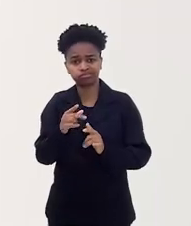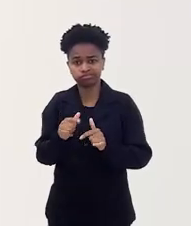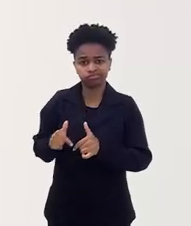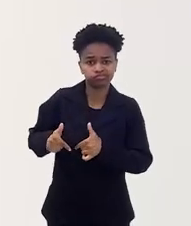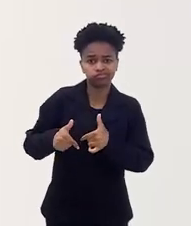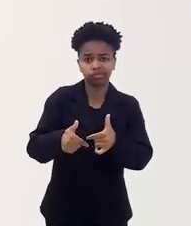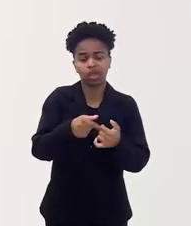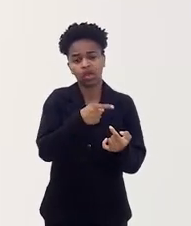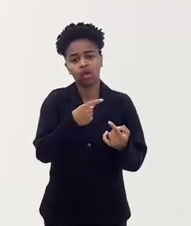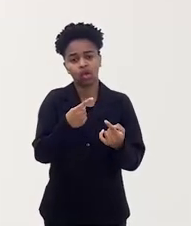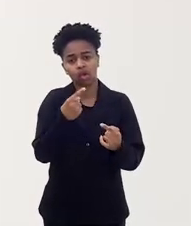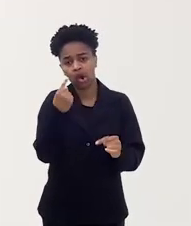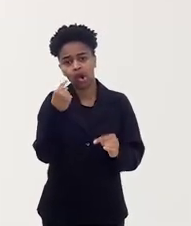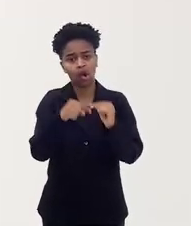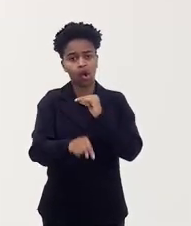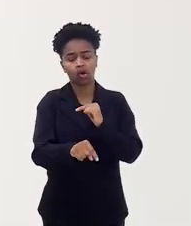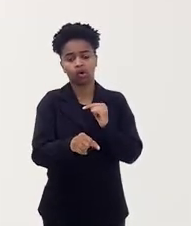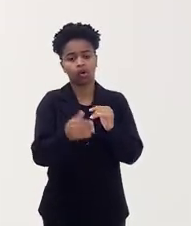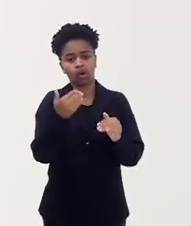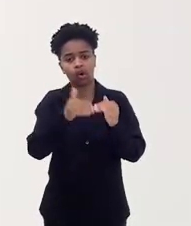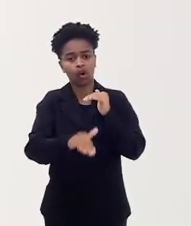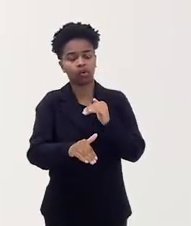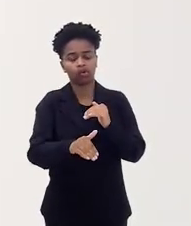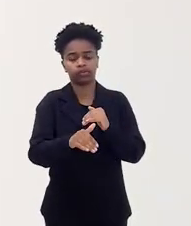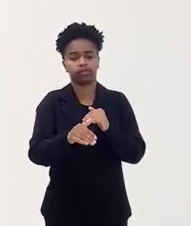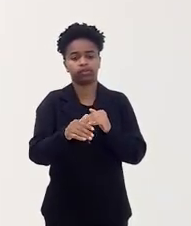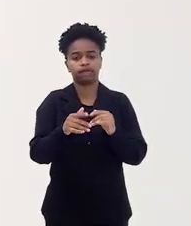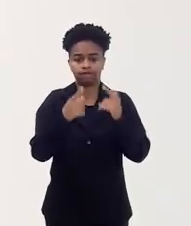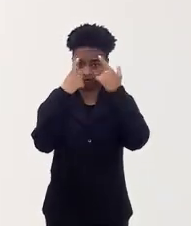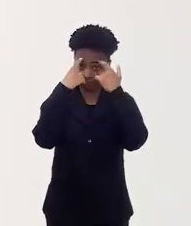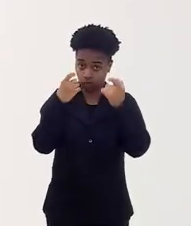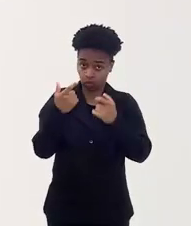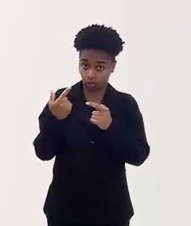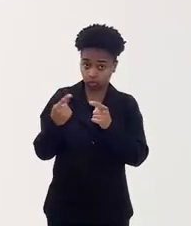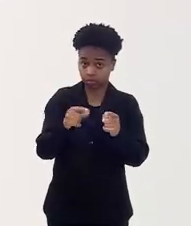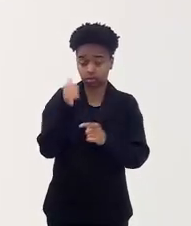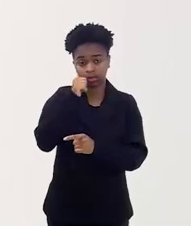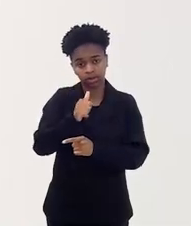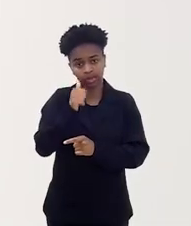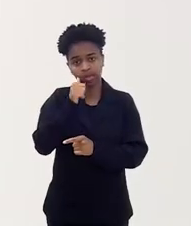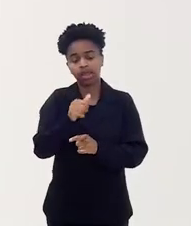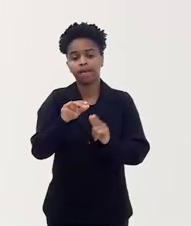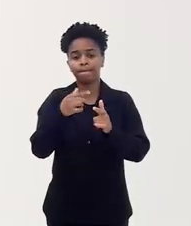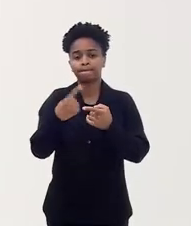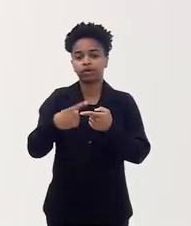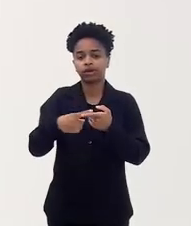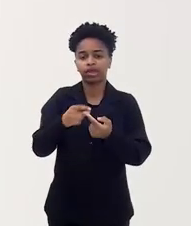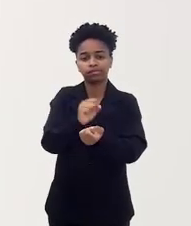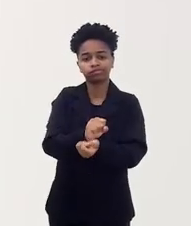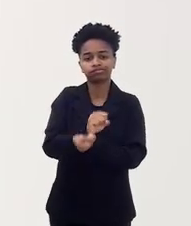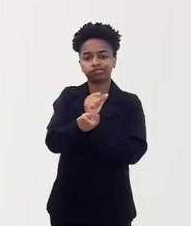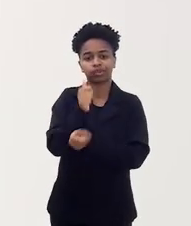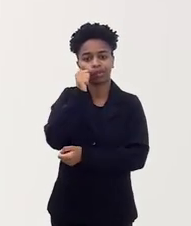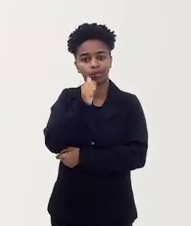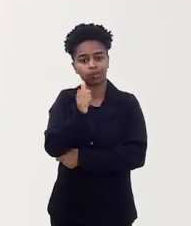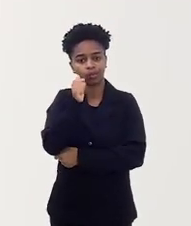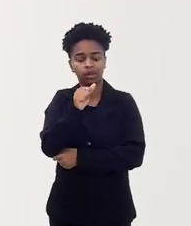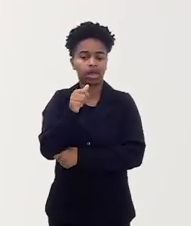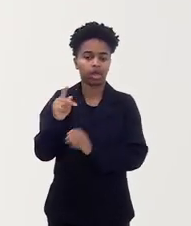a situação de violação de direitos de mulheres, como é o caso da escravização de mulheres para a prática de, enfim,